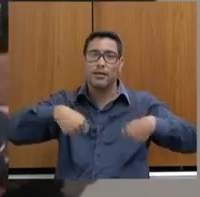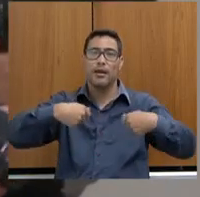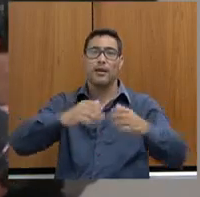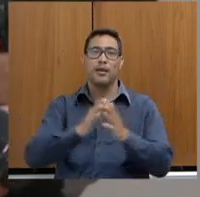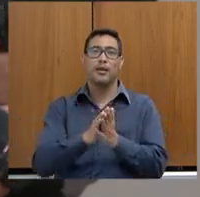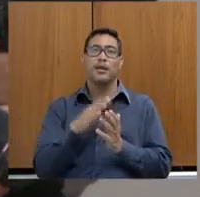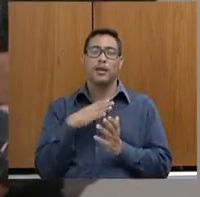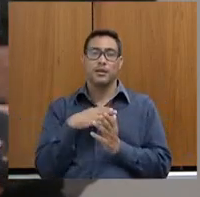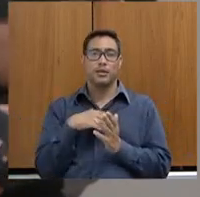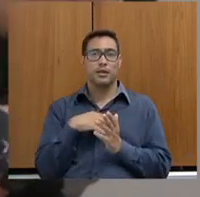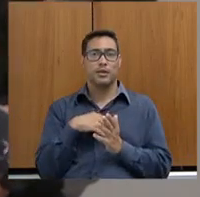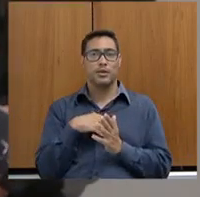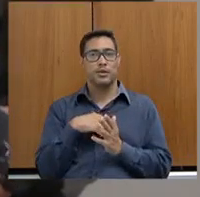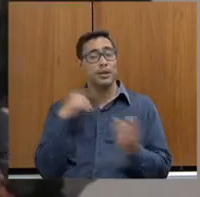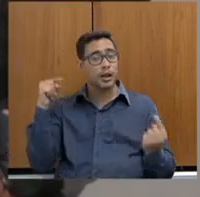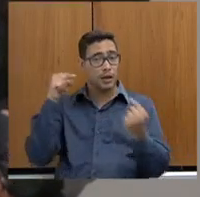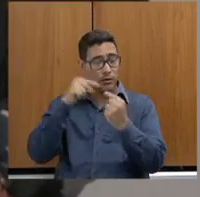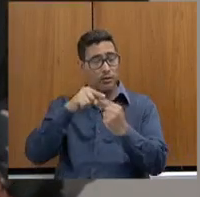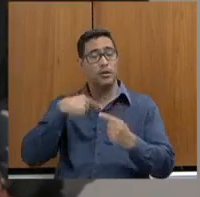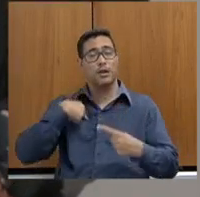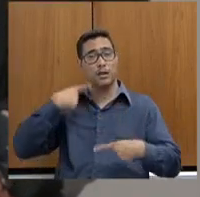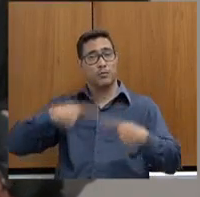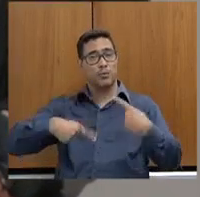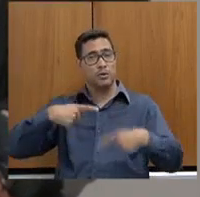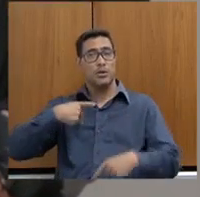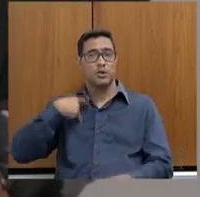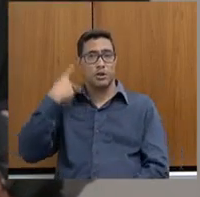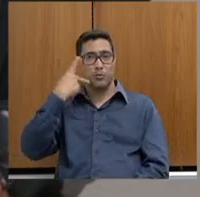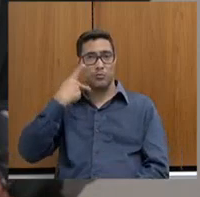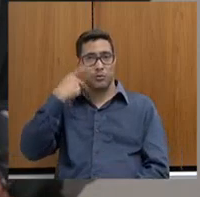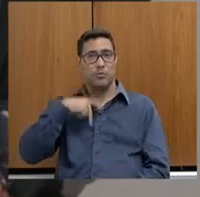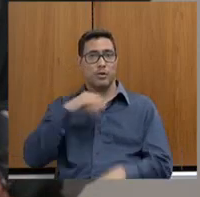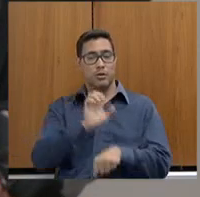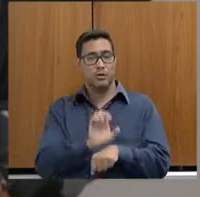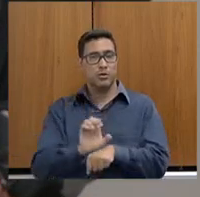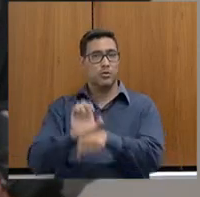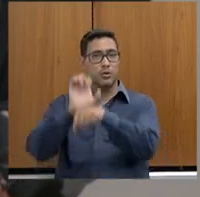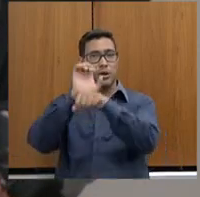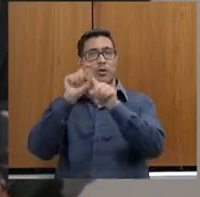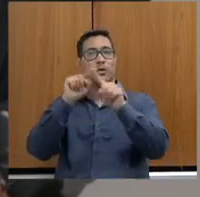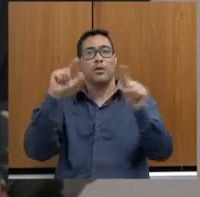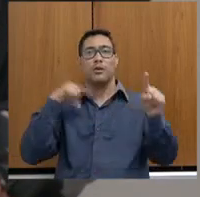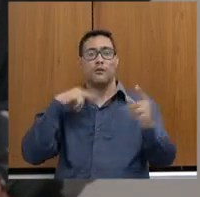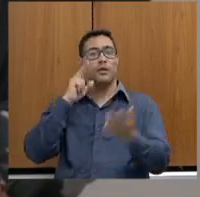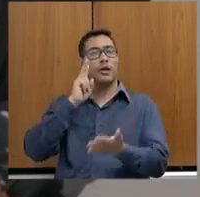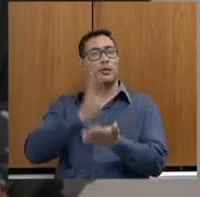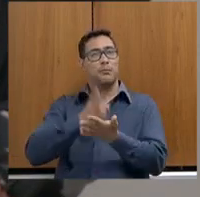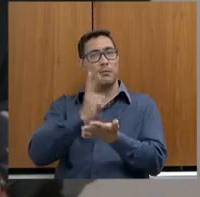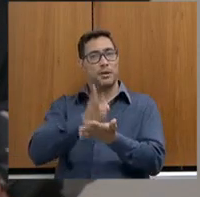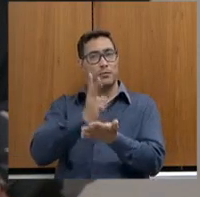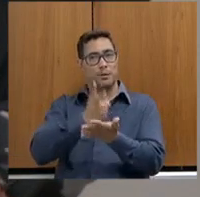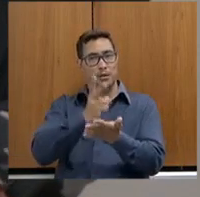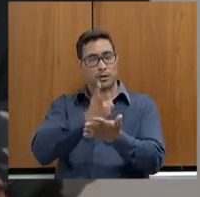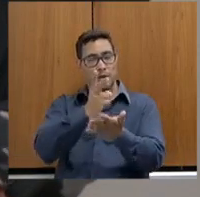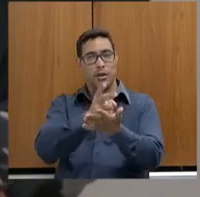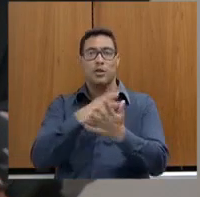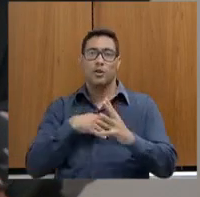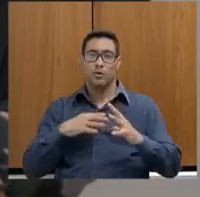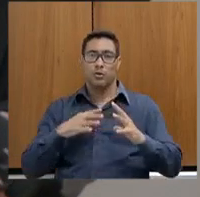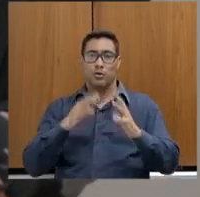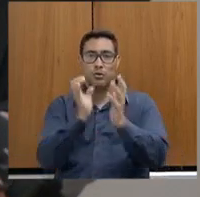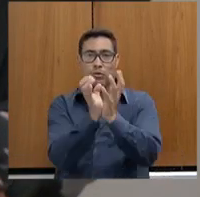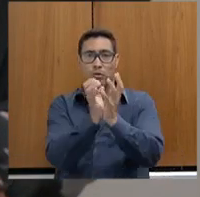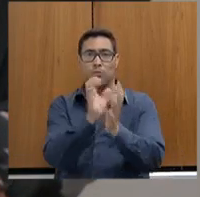transforme isso em política pública, de Estado, que fique permanente. A nossa força policial está sempre